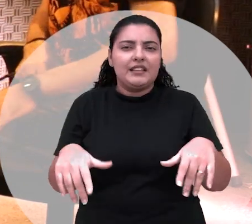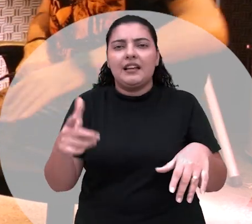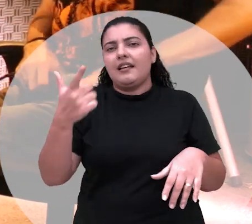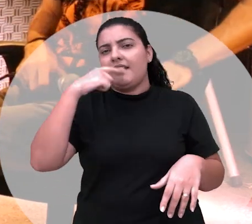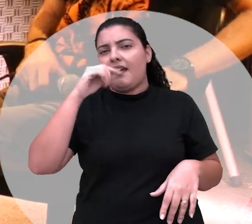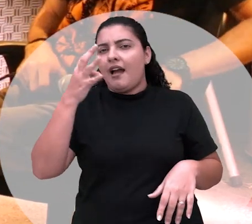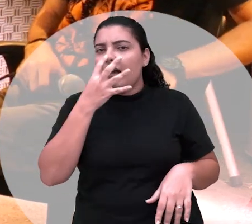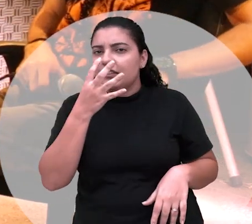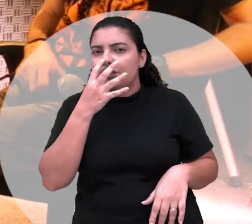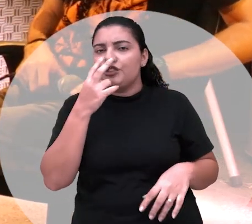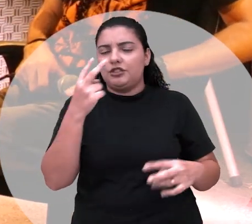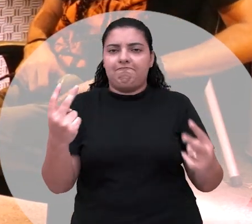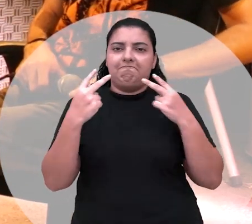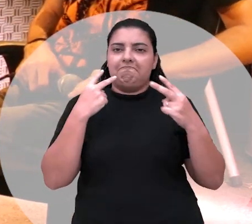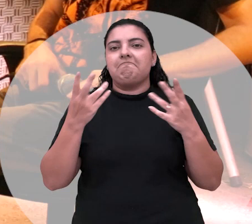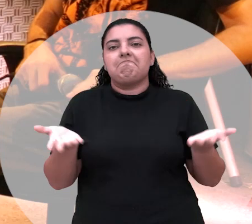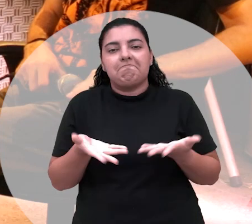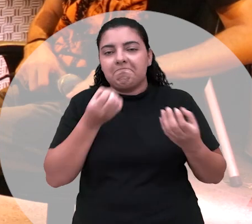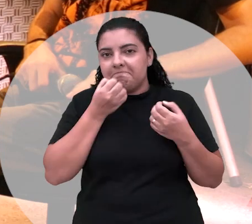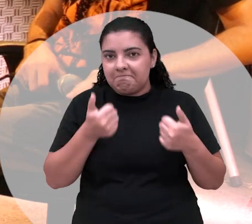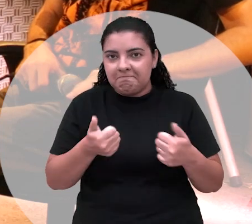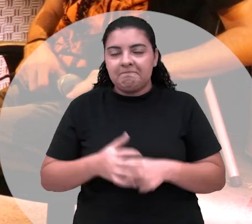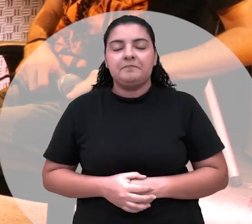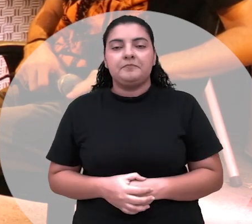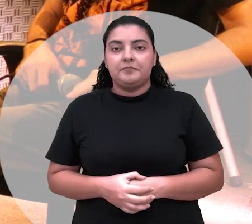tá nos escutando nos vendo também será muito bem-vindo